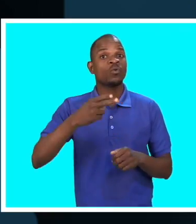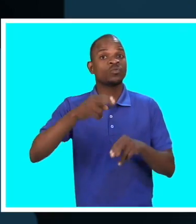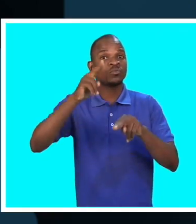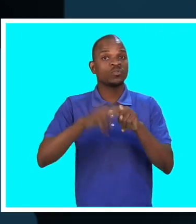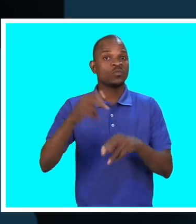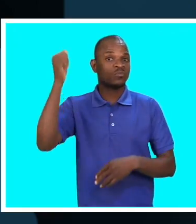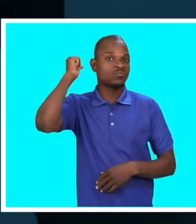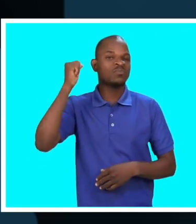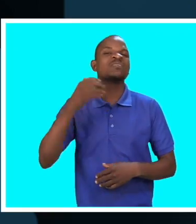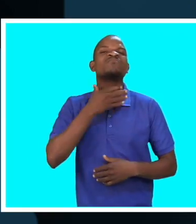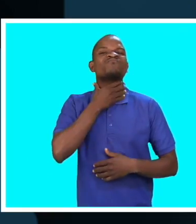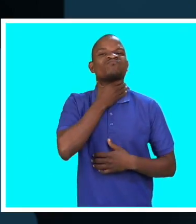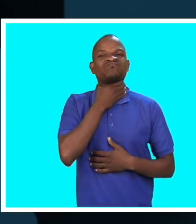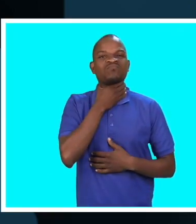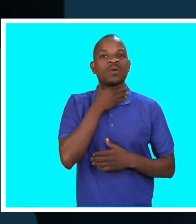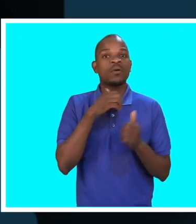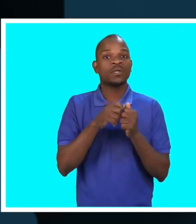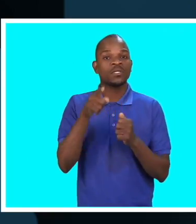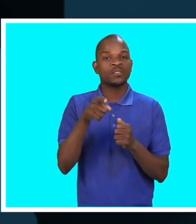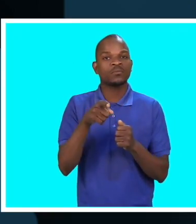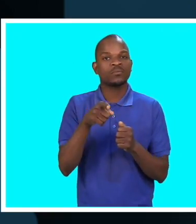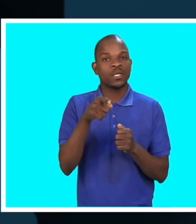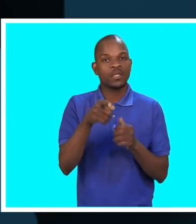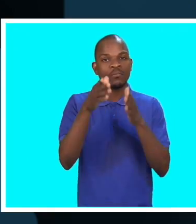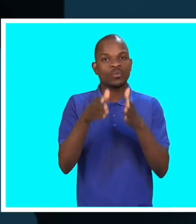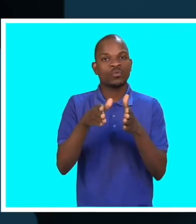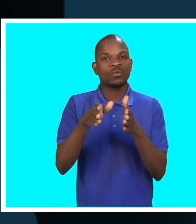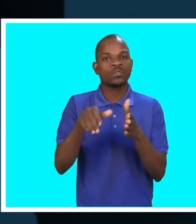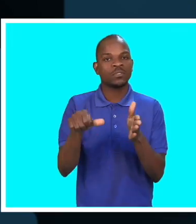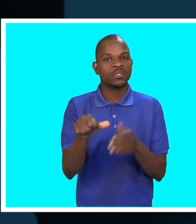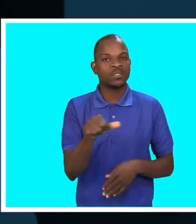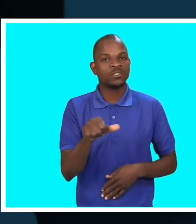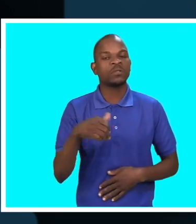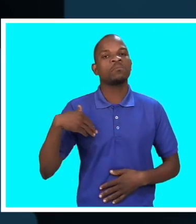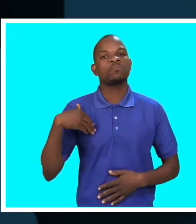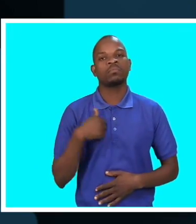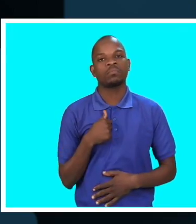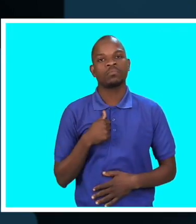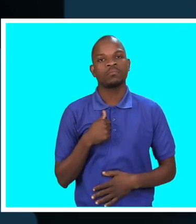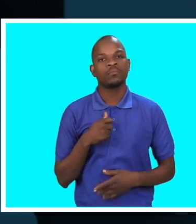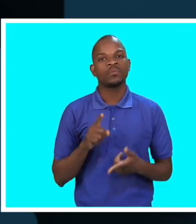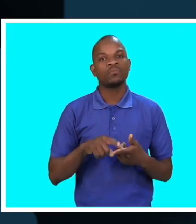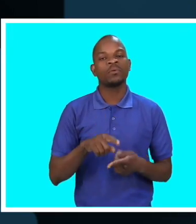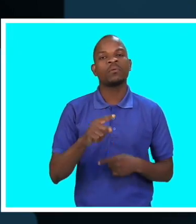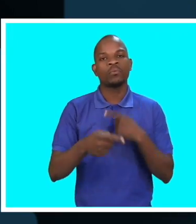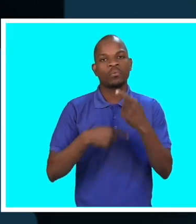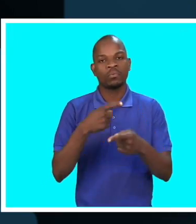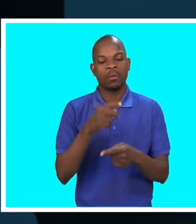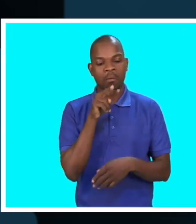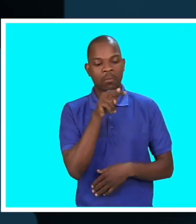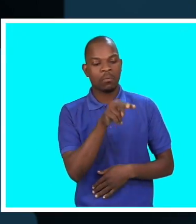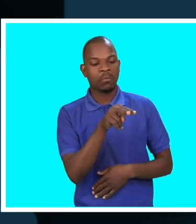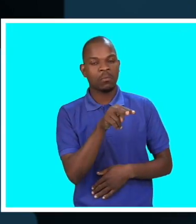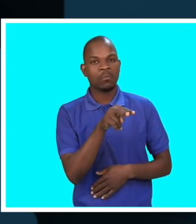costas, aperta-lhe de pescoço. Esse foi o taxista que acabou morrendo. Então, foi encontrado o dia seguinte com